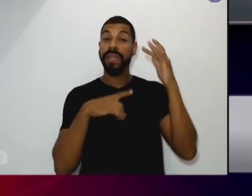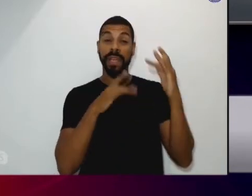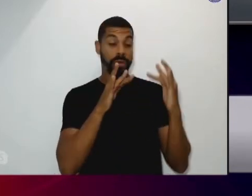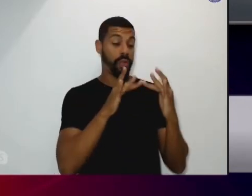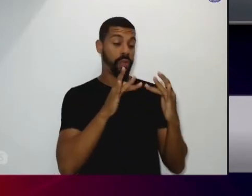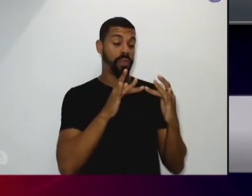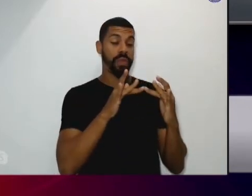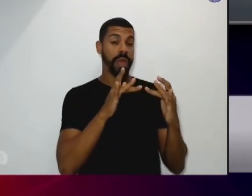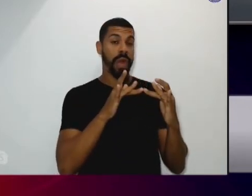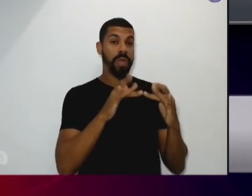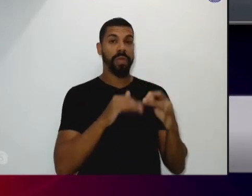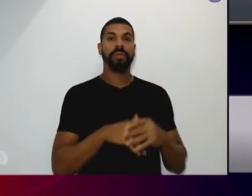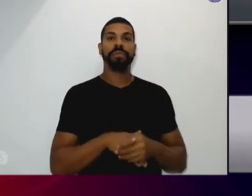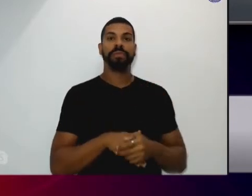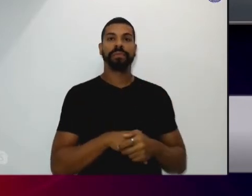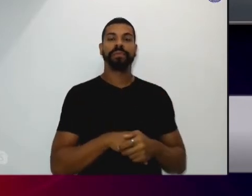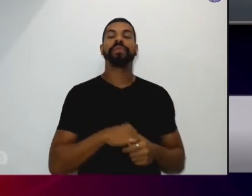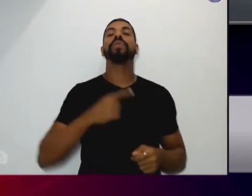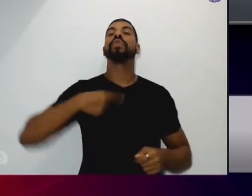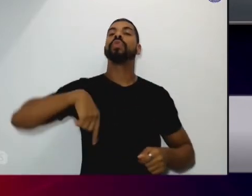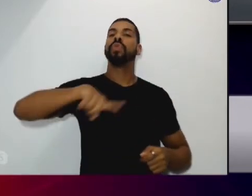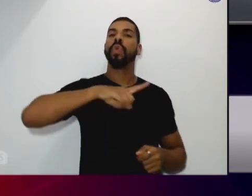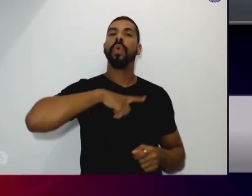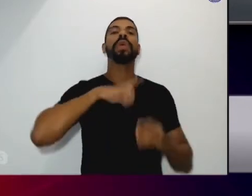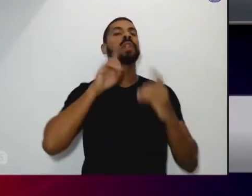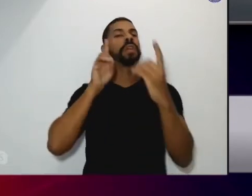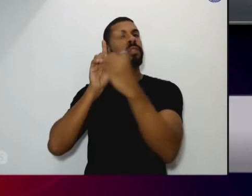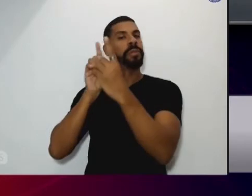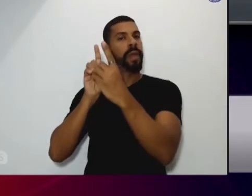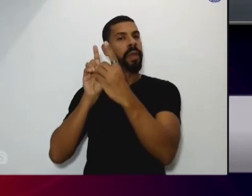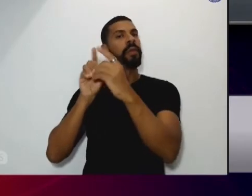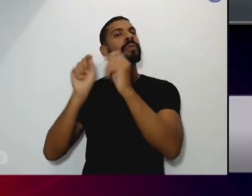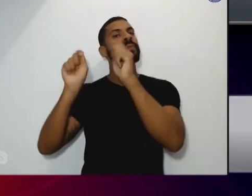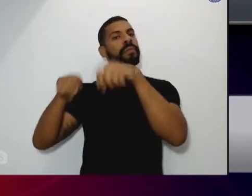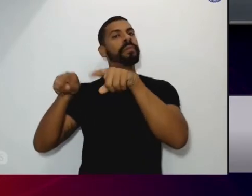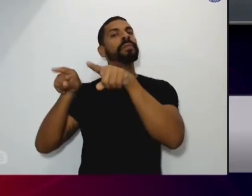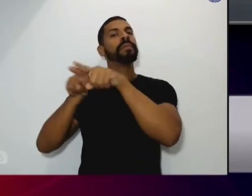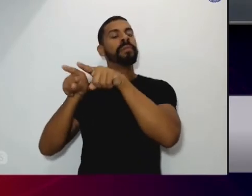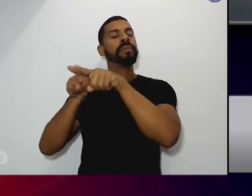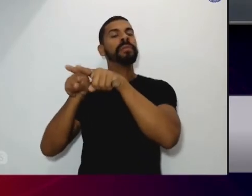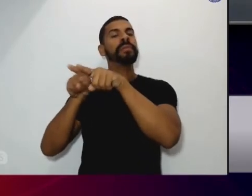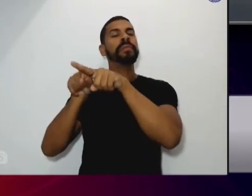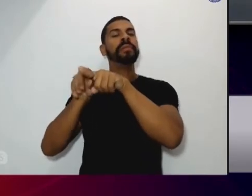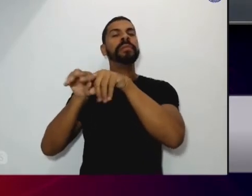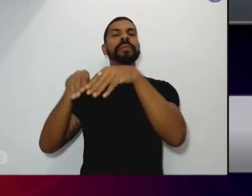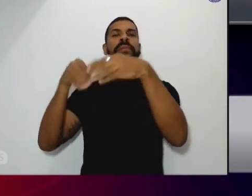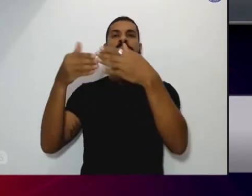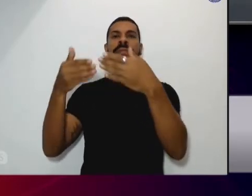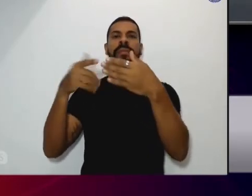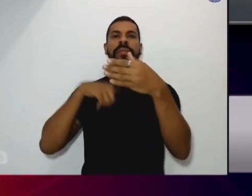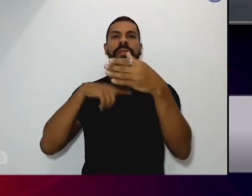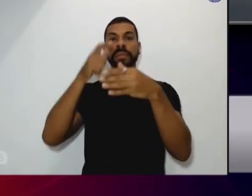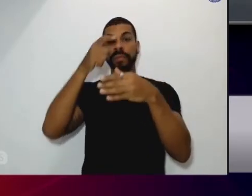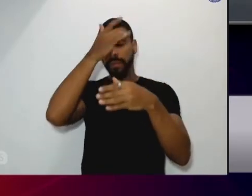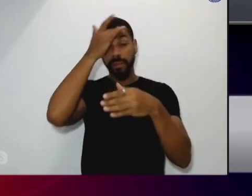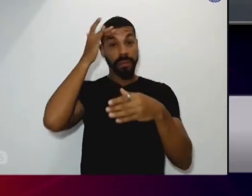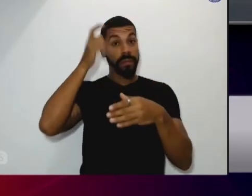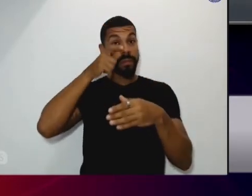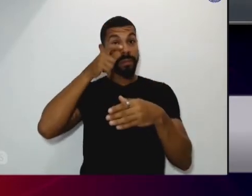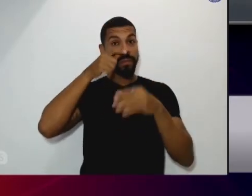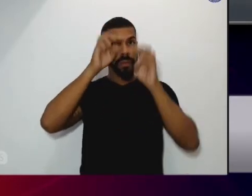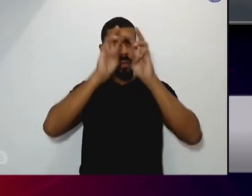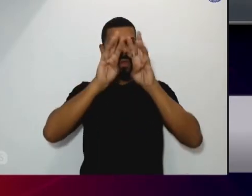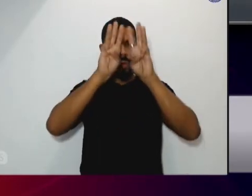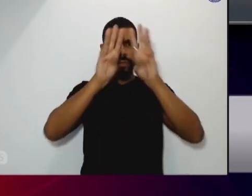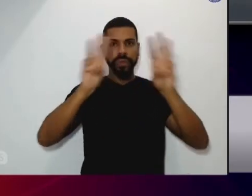coisa a gente faz atendimento também quando eles entram no site e a gente conversa com o segundo